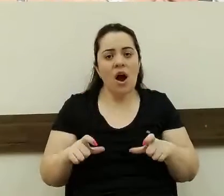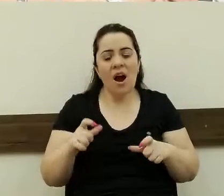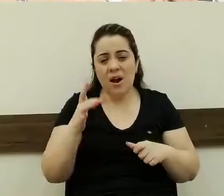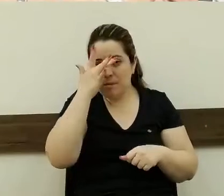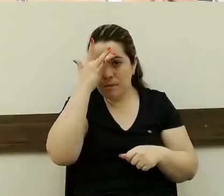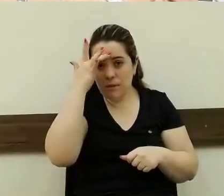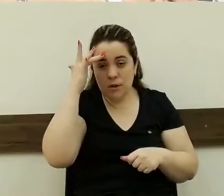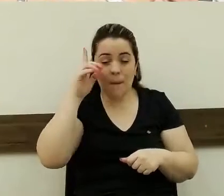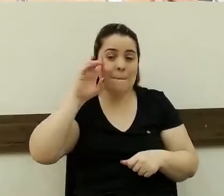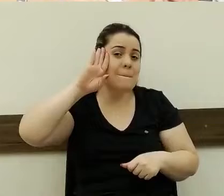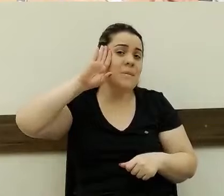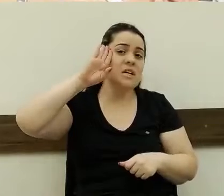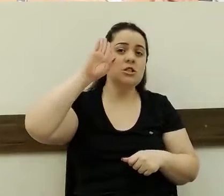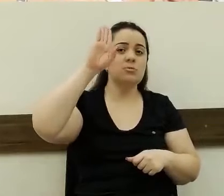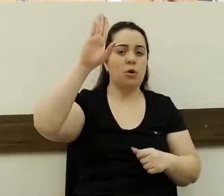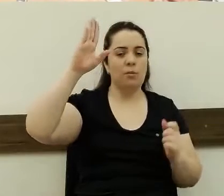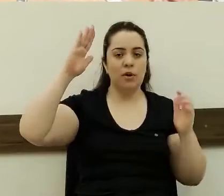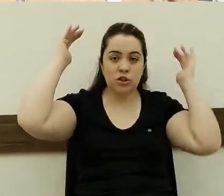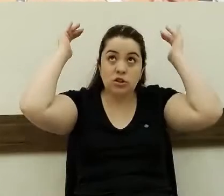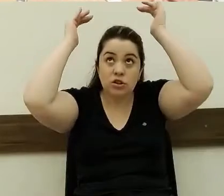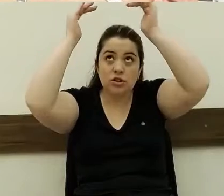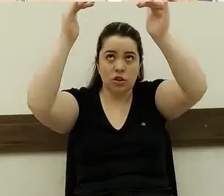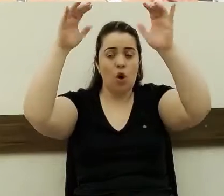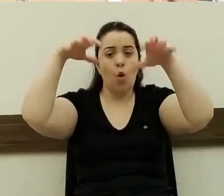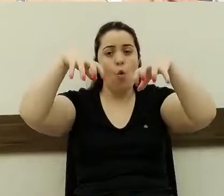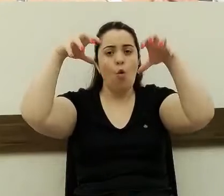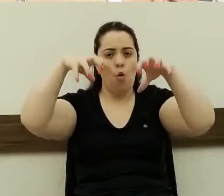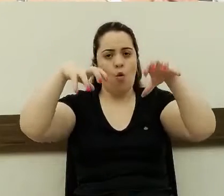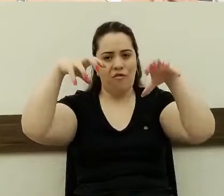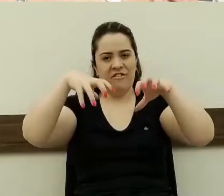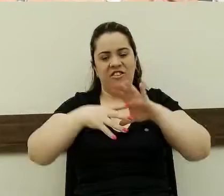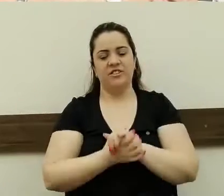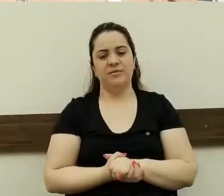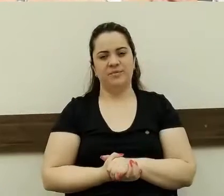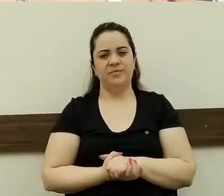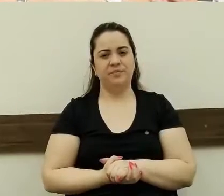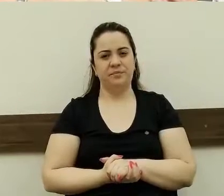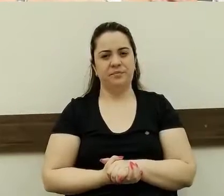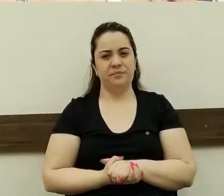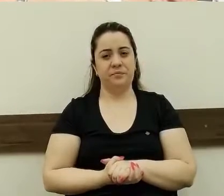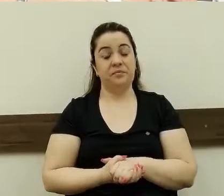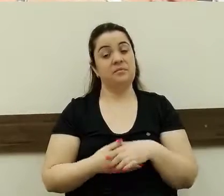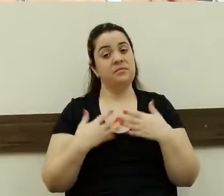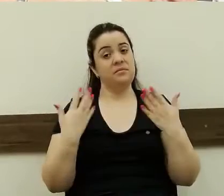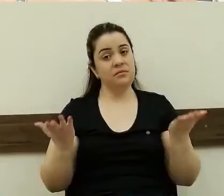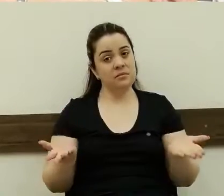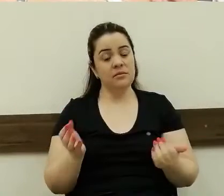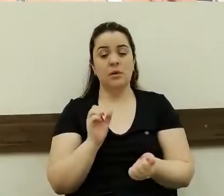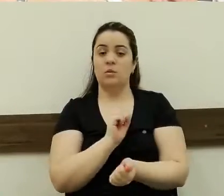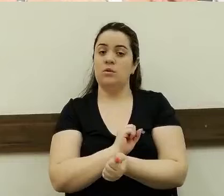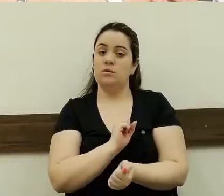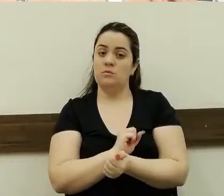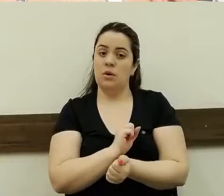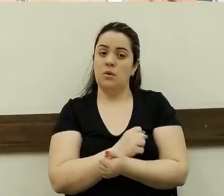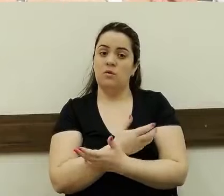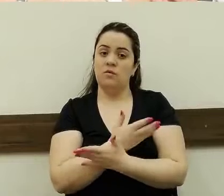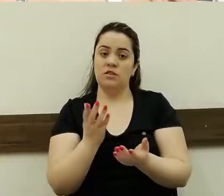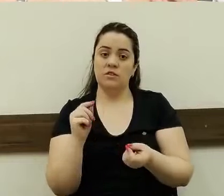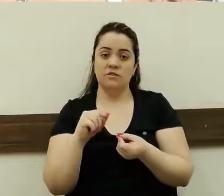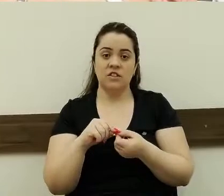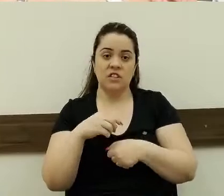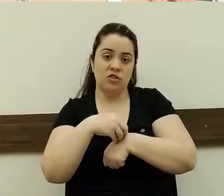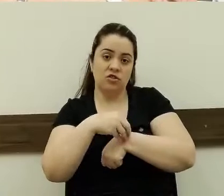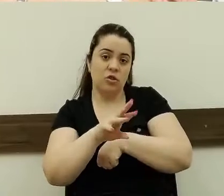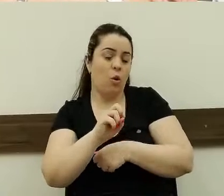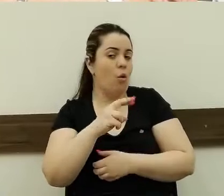principalmente de chuva, o dia de chuva. Então, eu espero, se o senhor quiser fazer uma indicação ou quiser ir lá com a gente